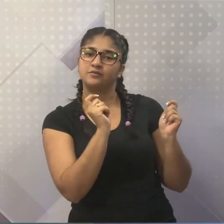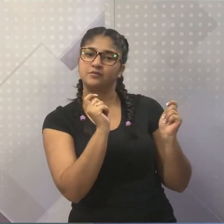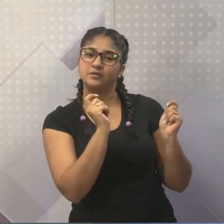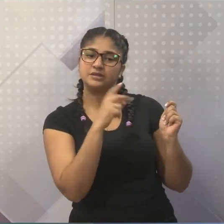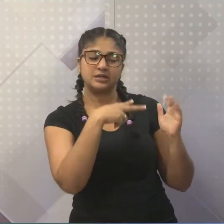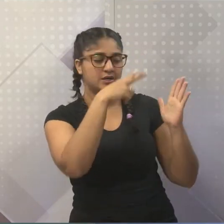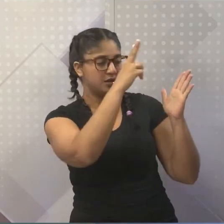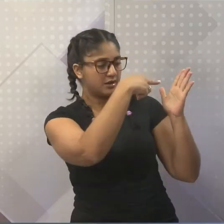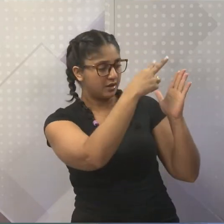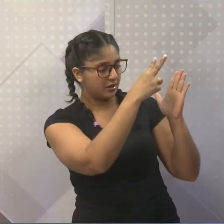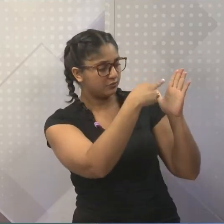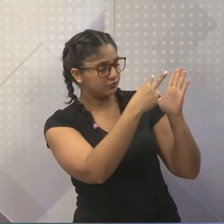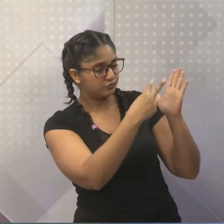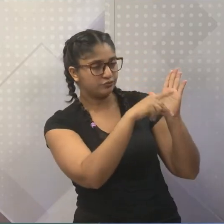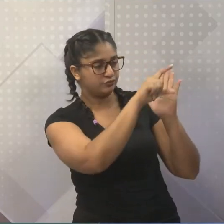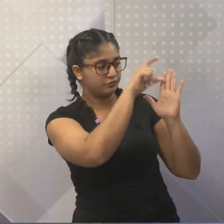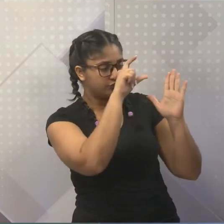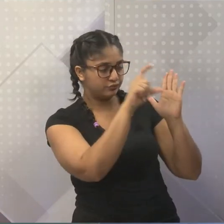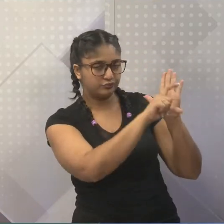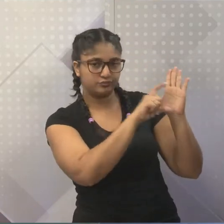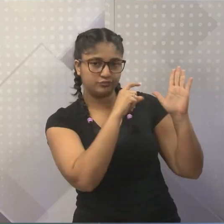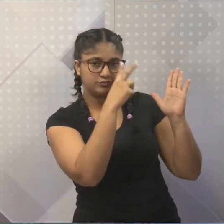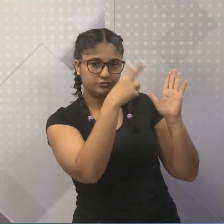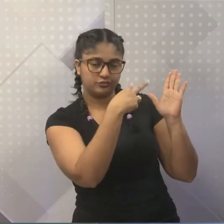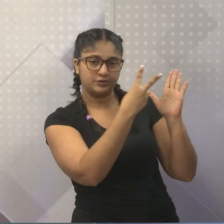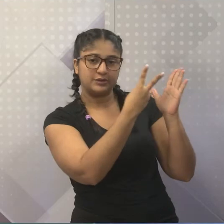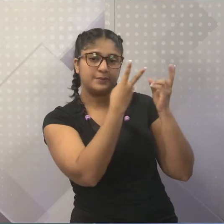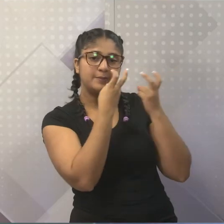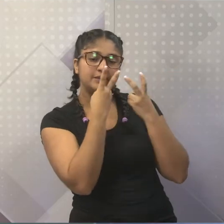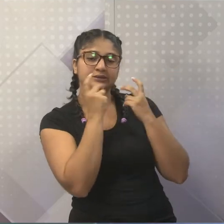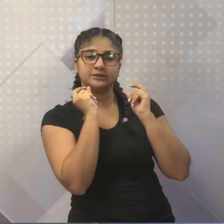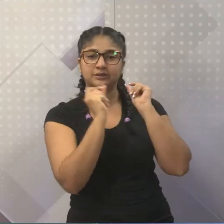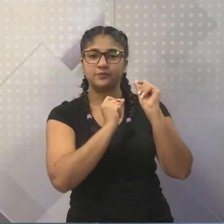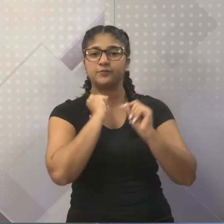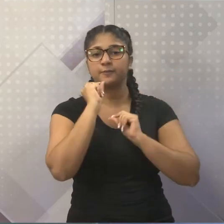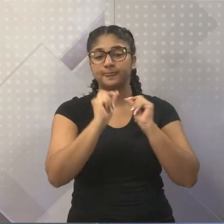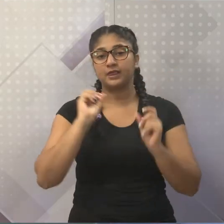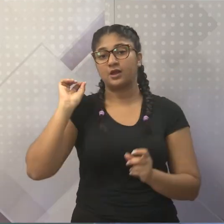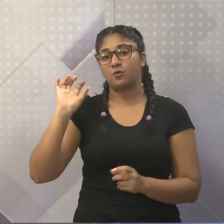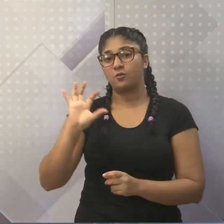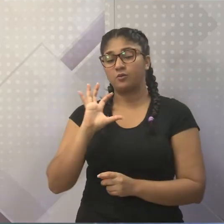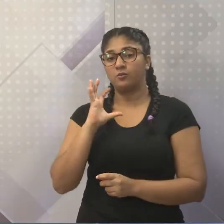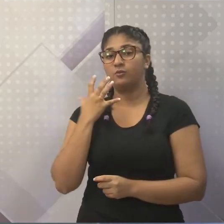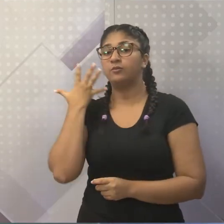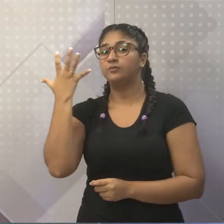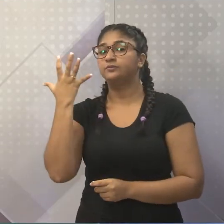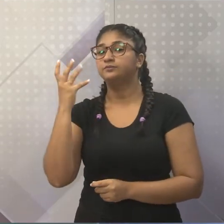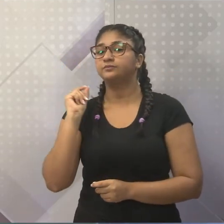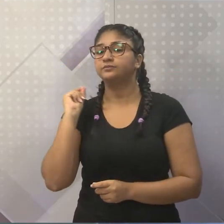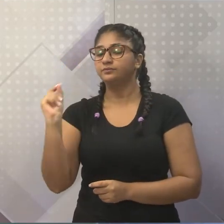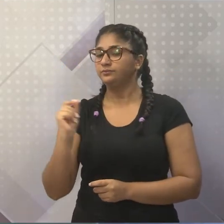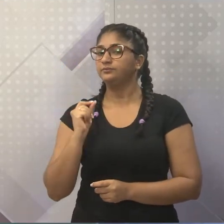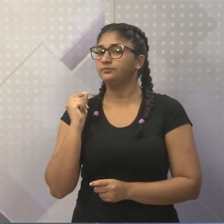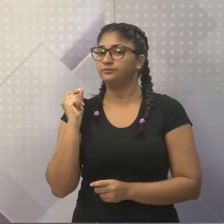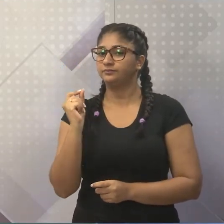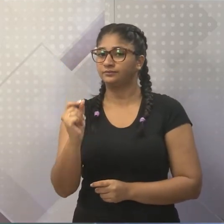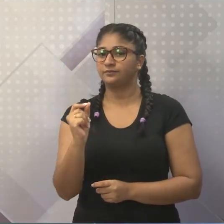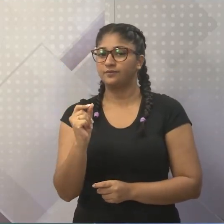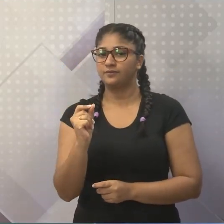se você ler o corpo da notícia, você vai perceber um fato que gerou essa